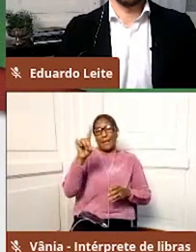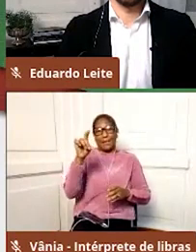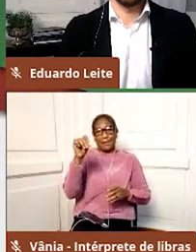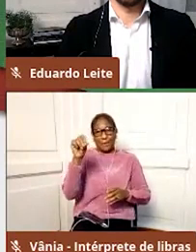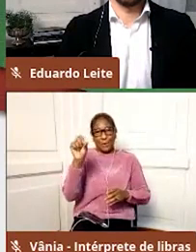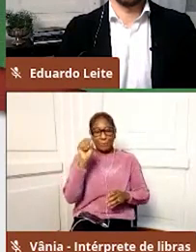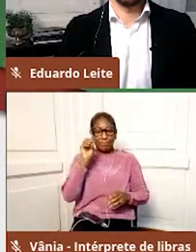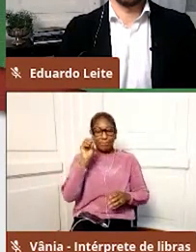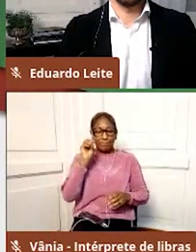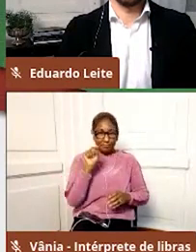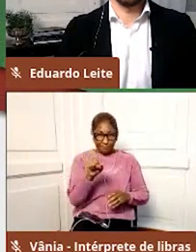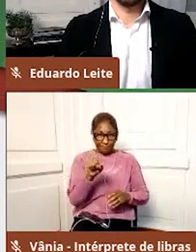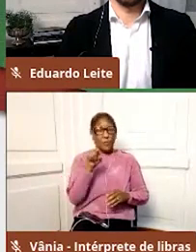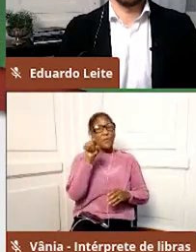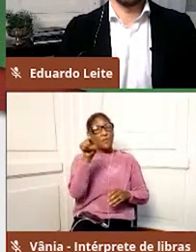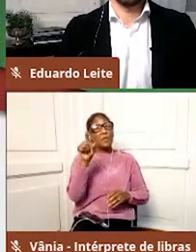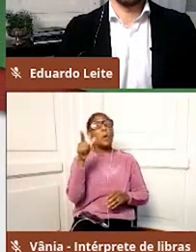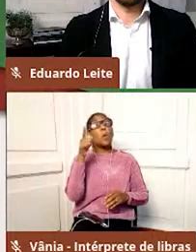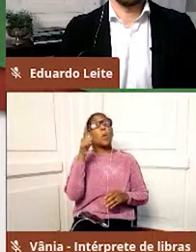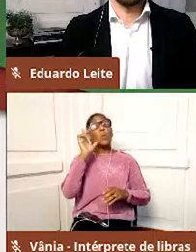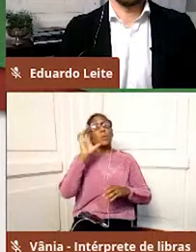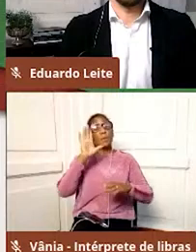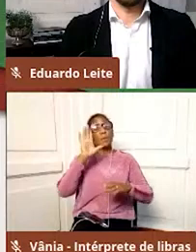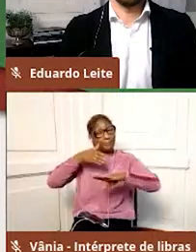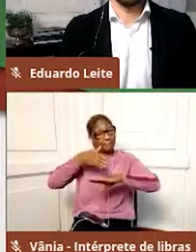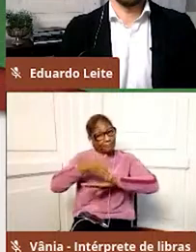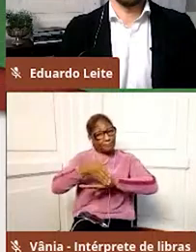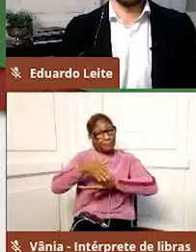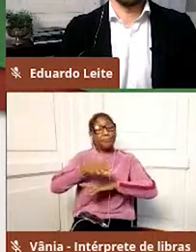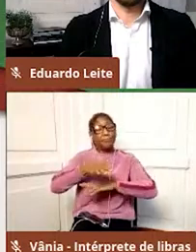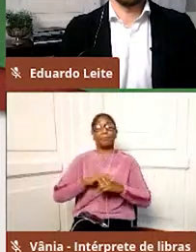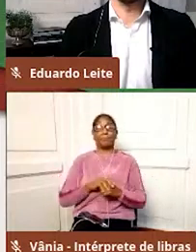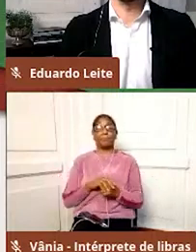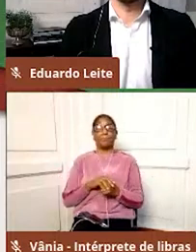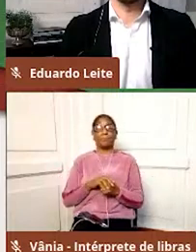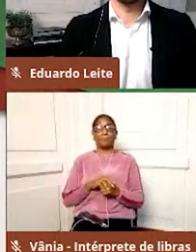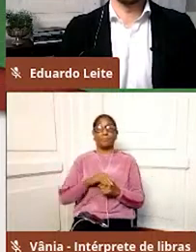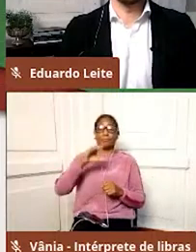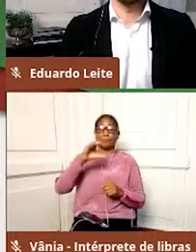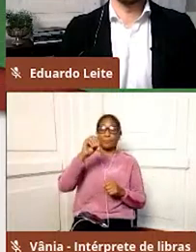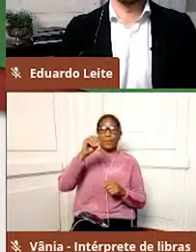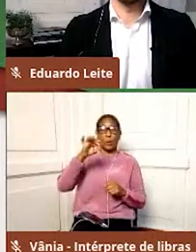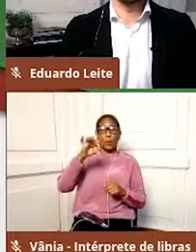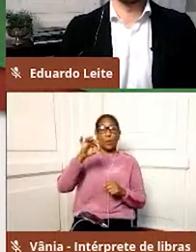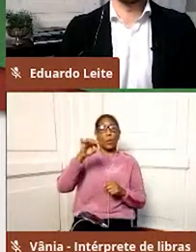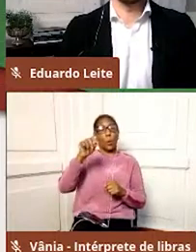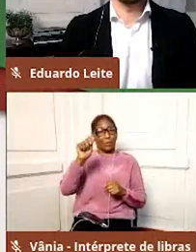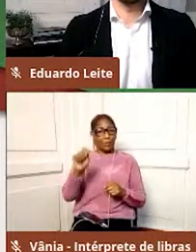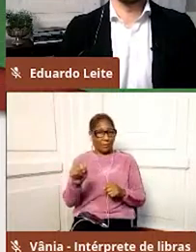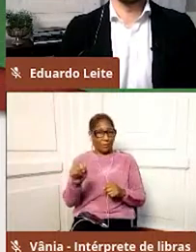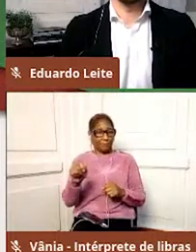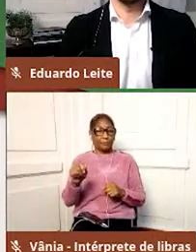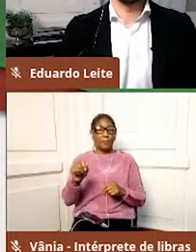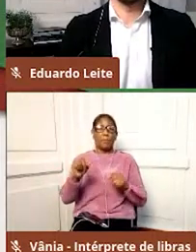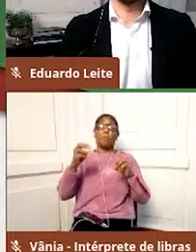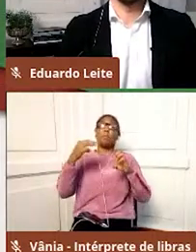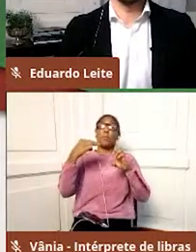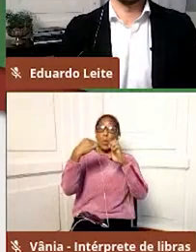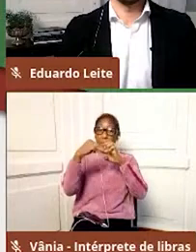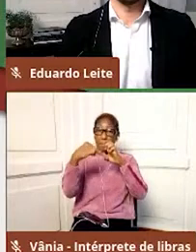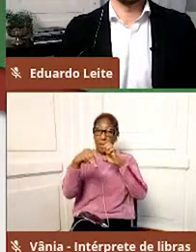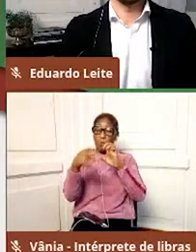vocês consigam depois fazer a recuperação da conta. Então, eu preciso colocar um e-mail pessoal